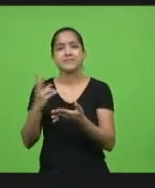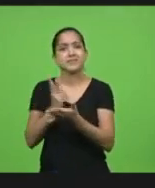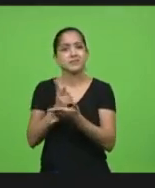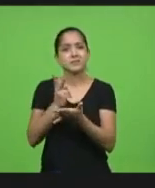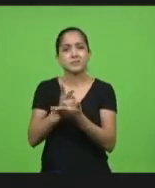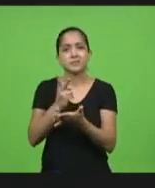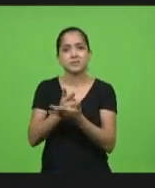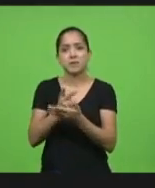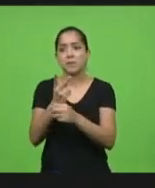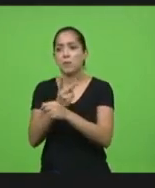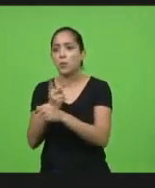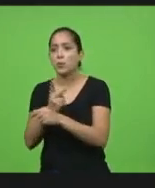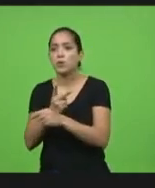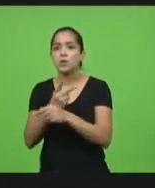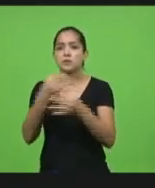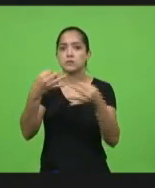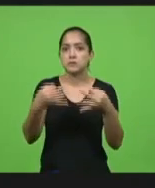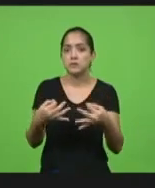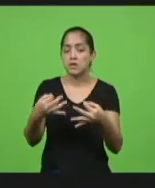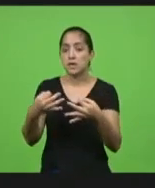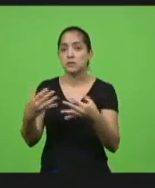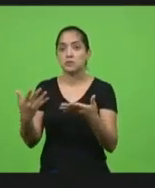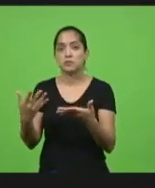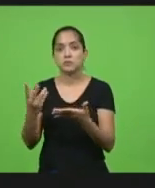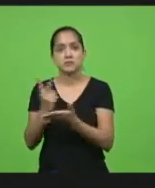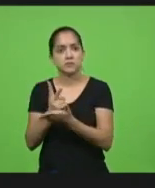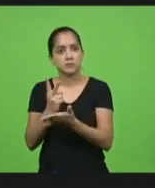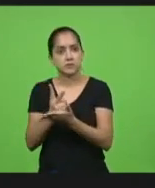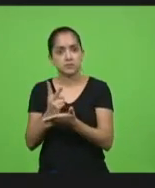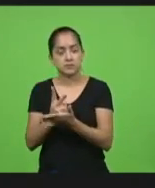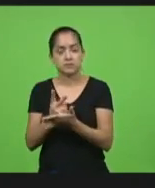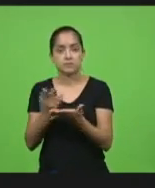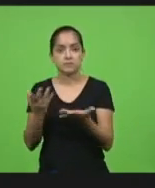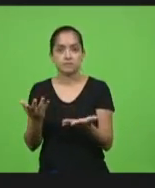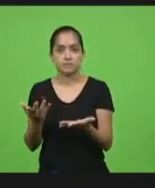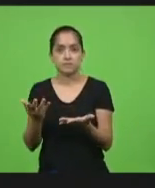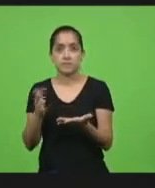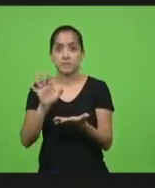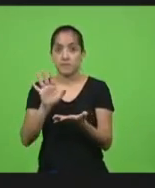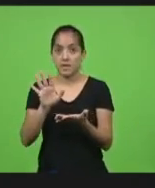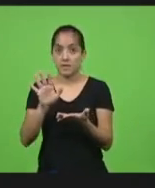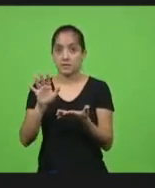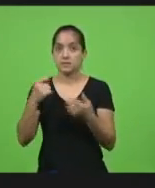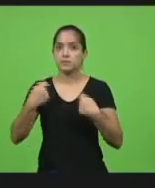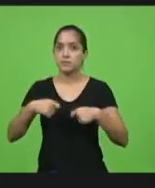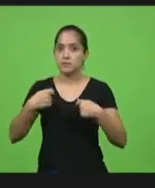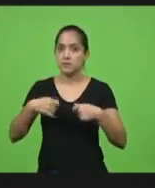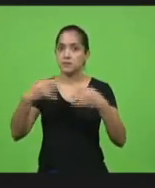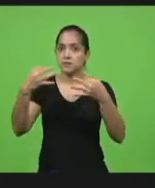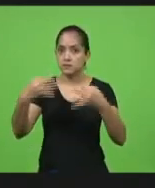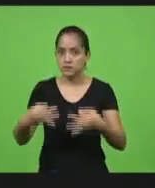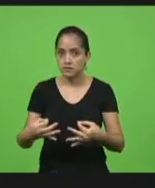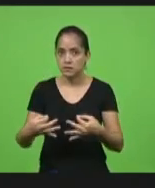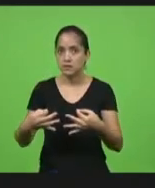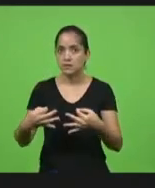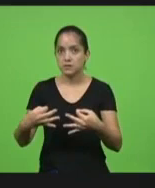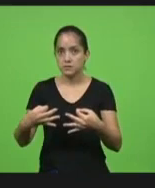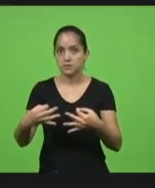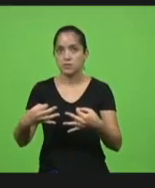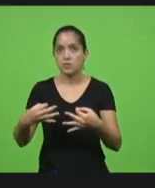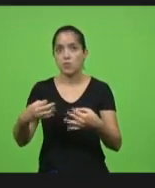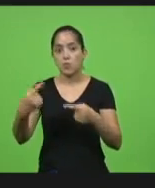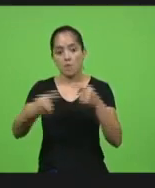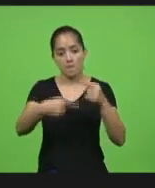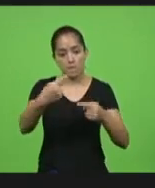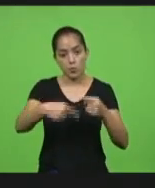quem tá procurando aquilo que é certo aquilo que é correto o tempo todo só que nós temos que ser assertivos uma vez que o homem é político um